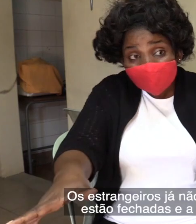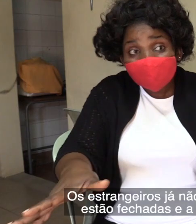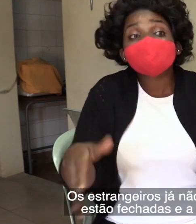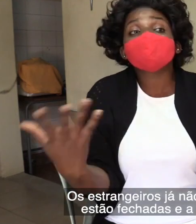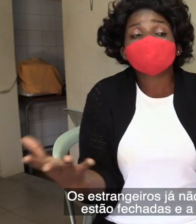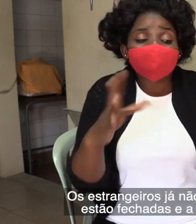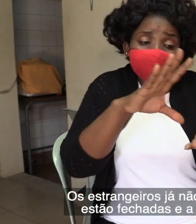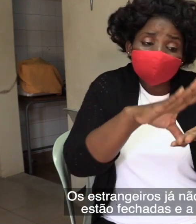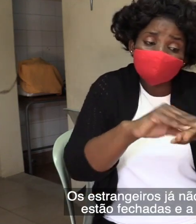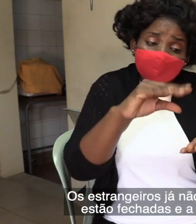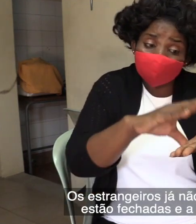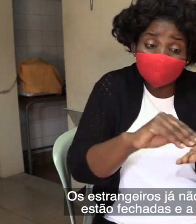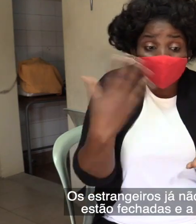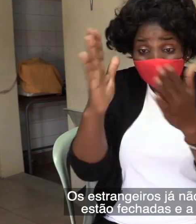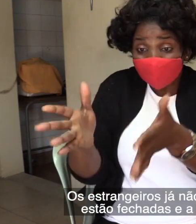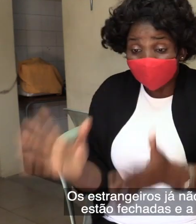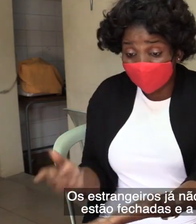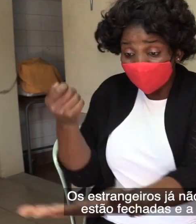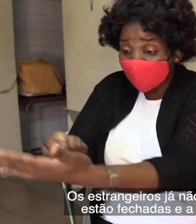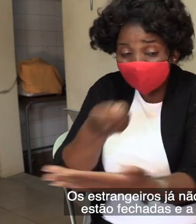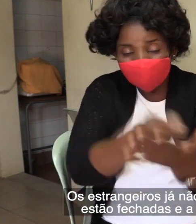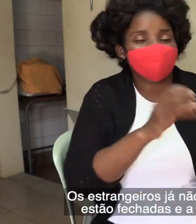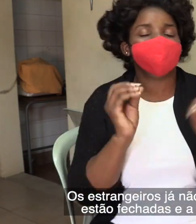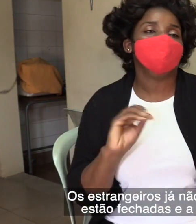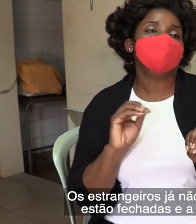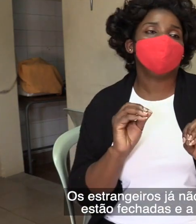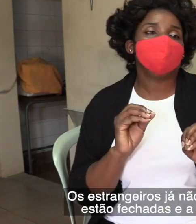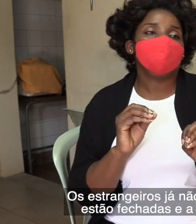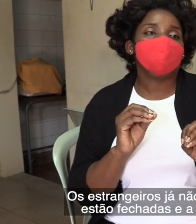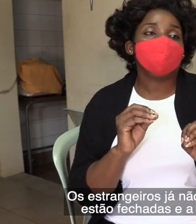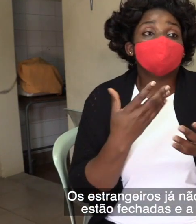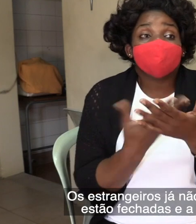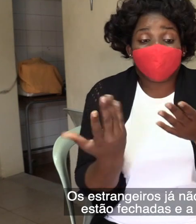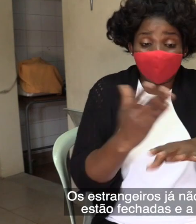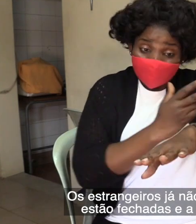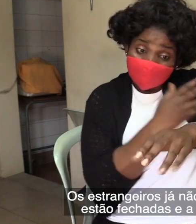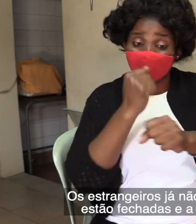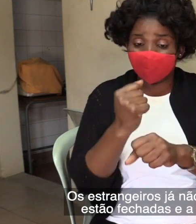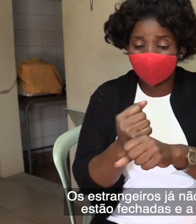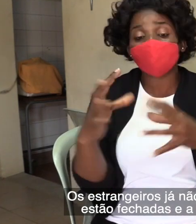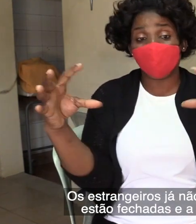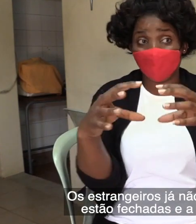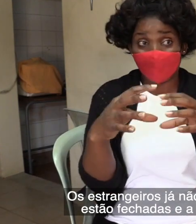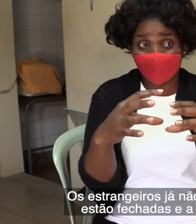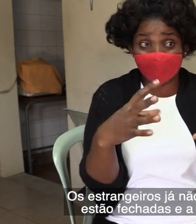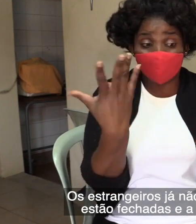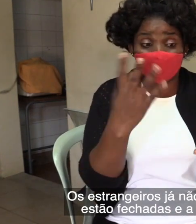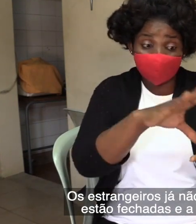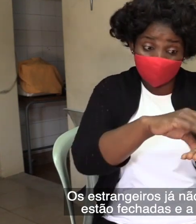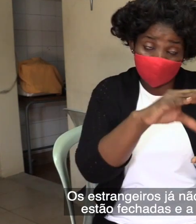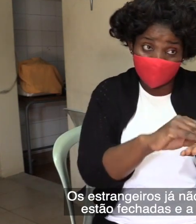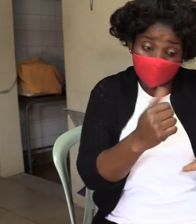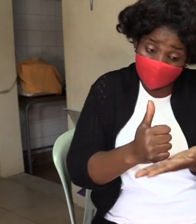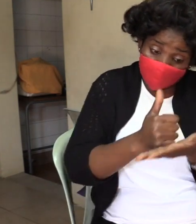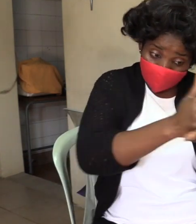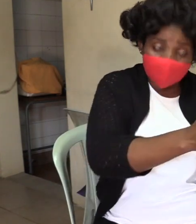Os estrangeiros já não aparecem para comprar. As fronteiras estão fechadas e a situação tornou-se mais